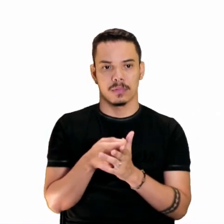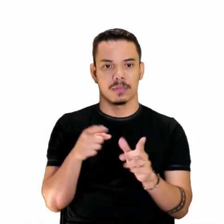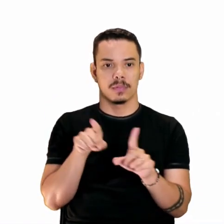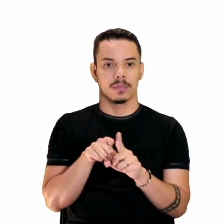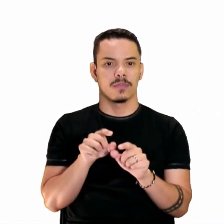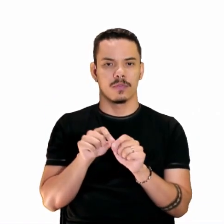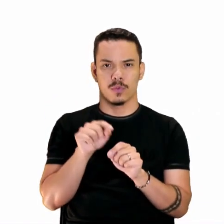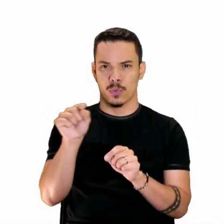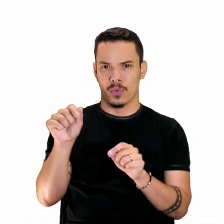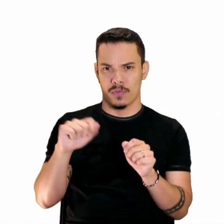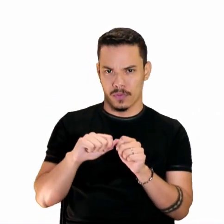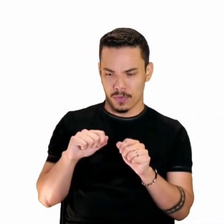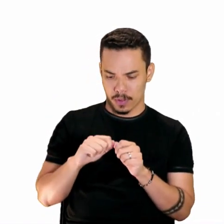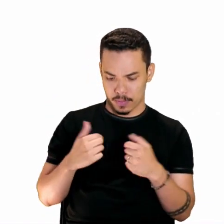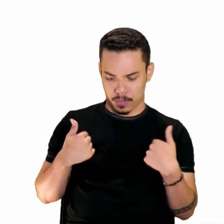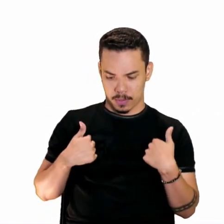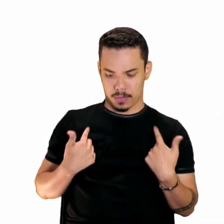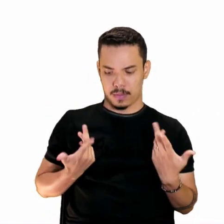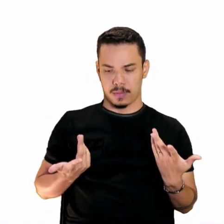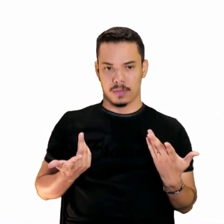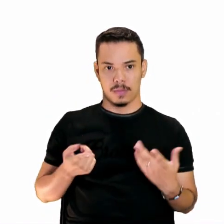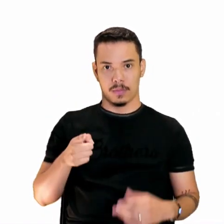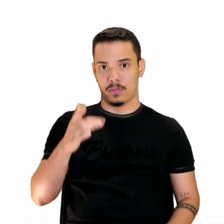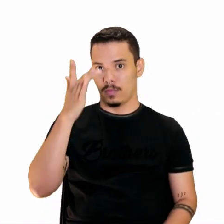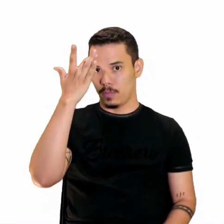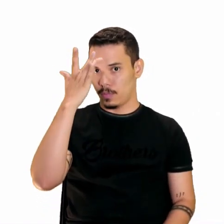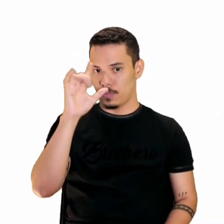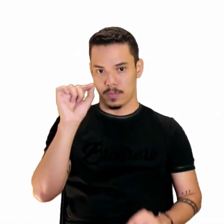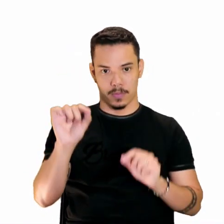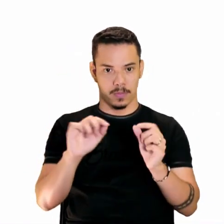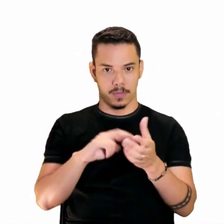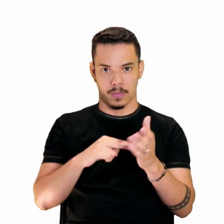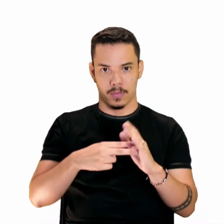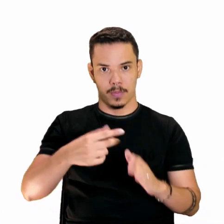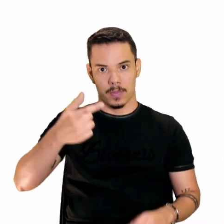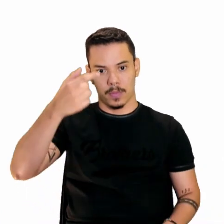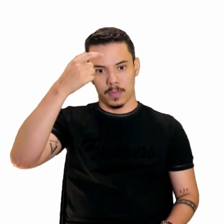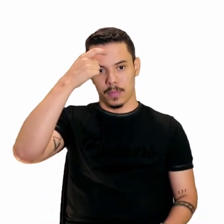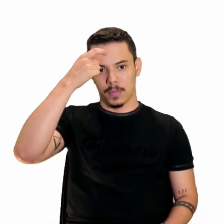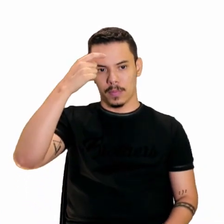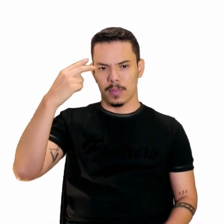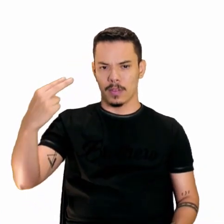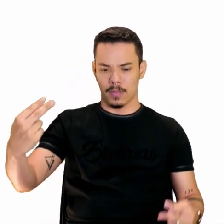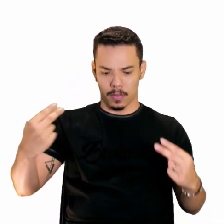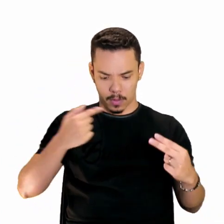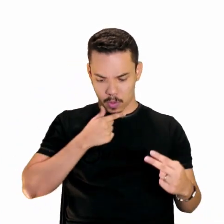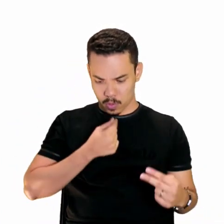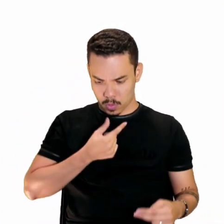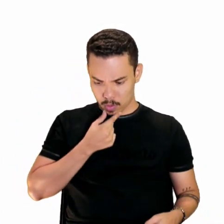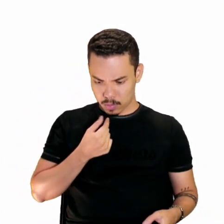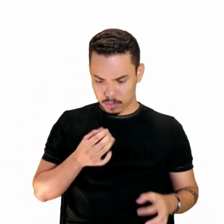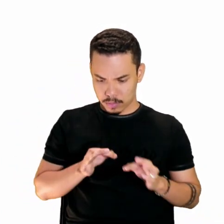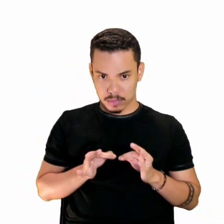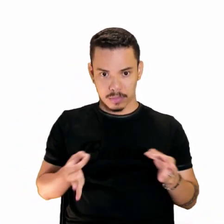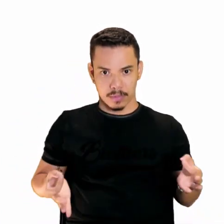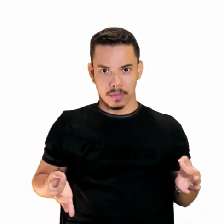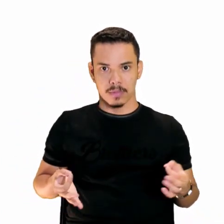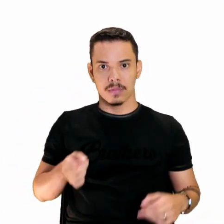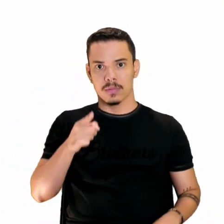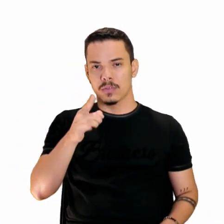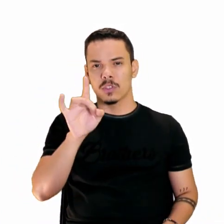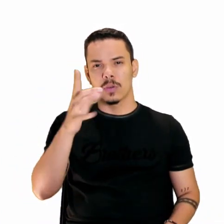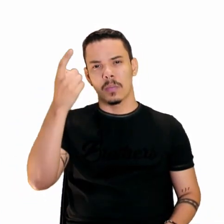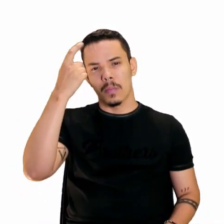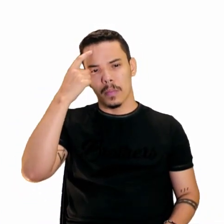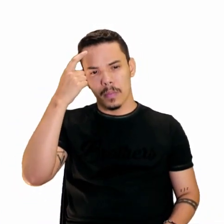fazer o que você me faz. Você não sabe o que é a consciência. Não vê que eu sou um pobre rapaz? Você só